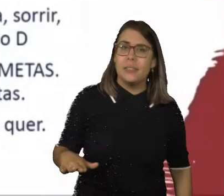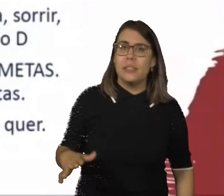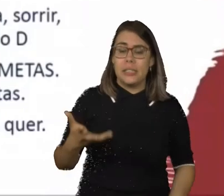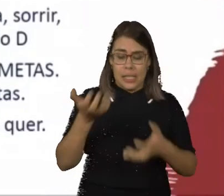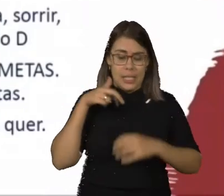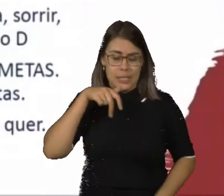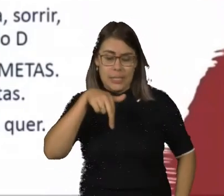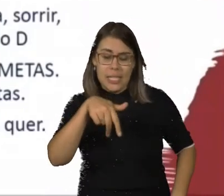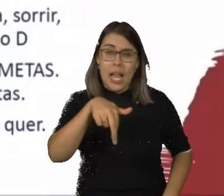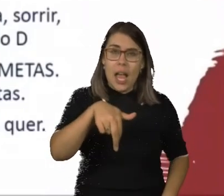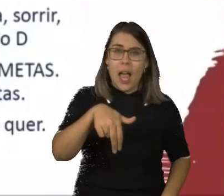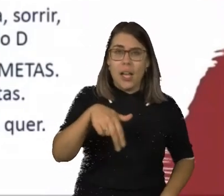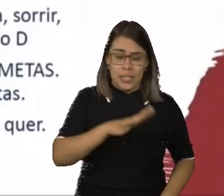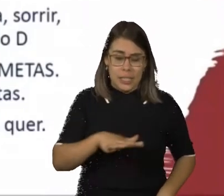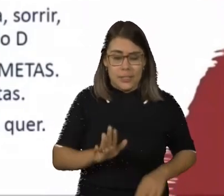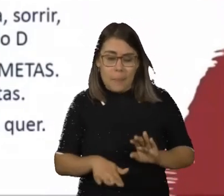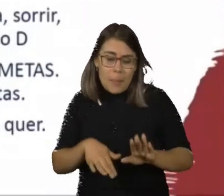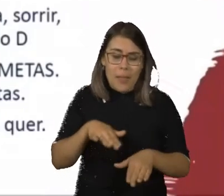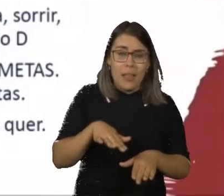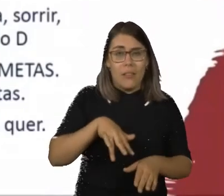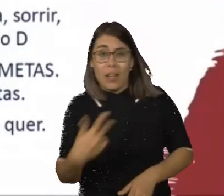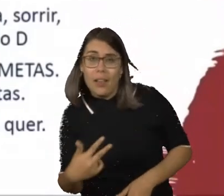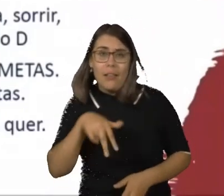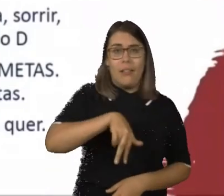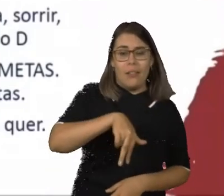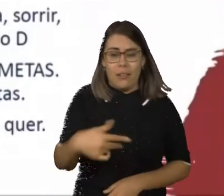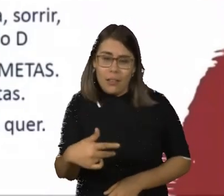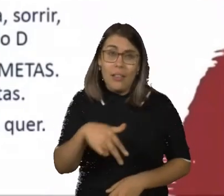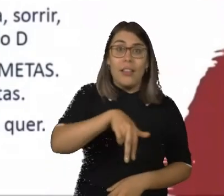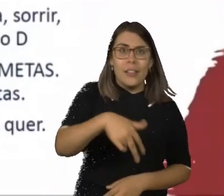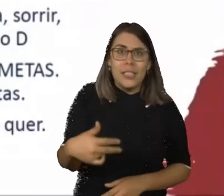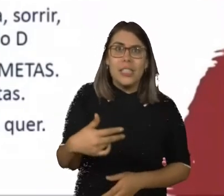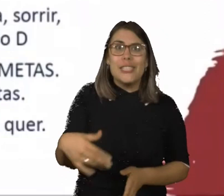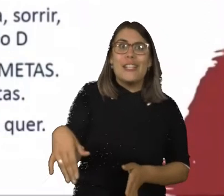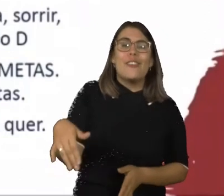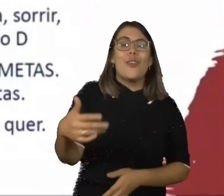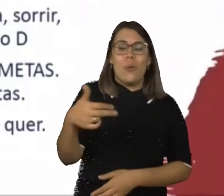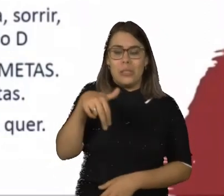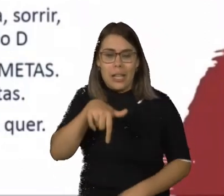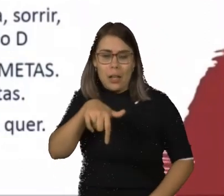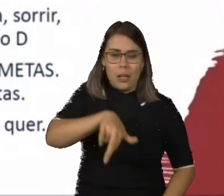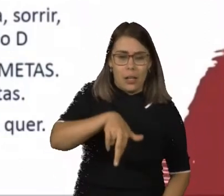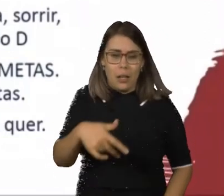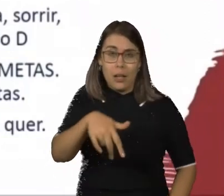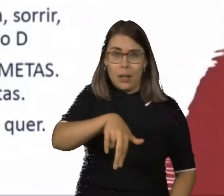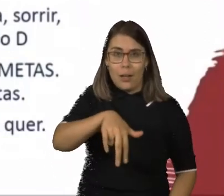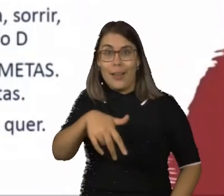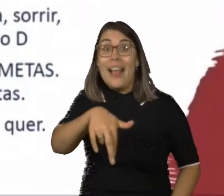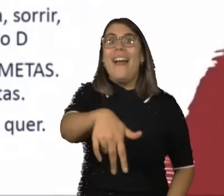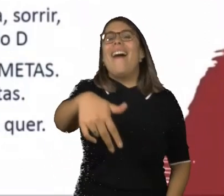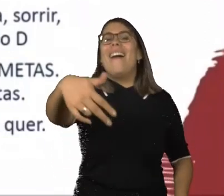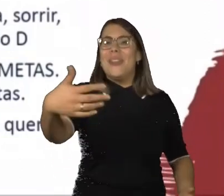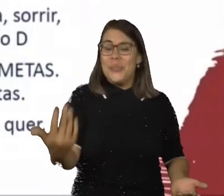caminhar, nada impede ela. Ela vai cair, ela vai levantar, ela vai cair, ela vai levantar, até que ela vai chegar um determinado momento que ela vai conseguir. Uma